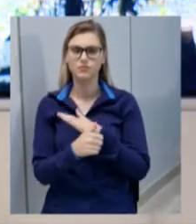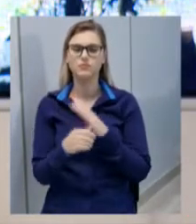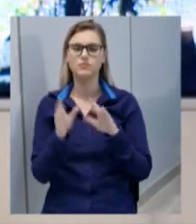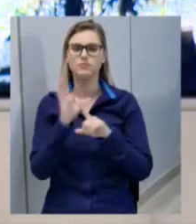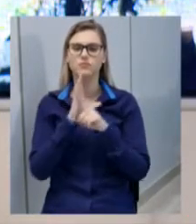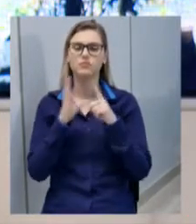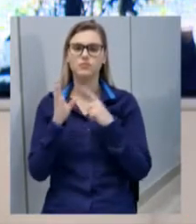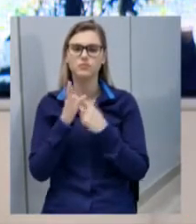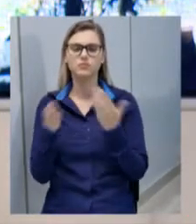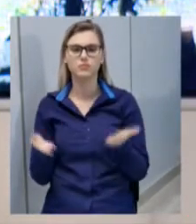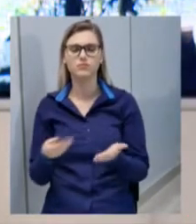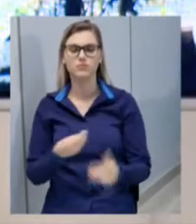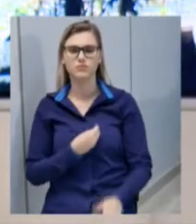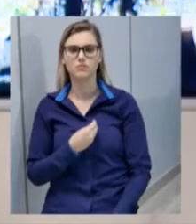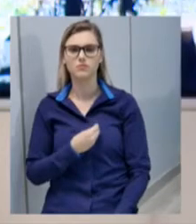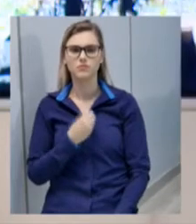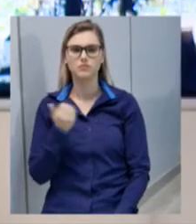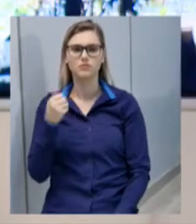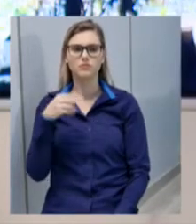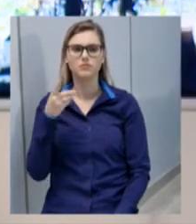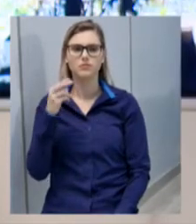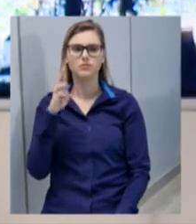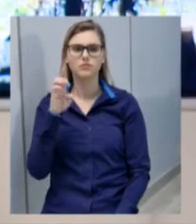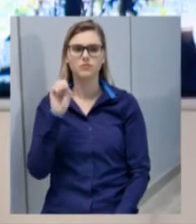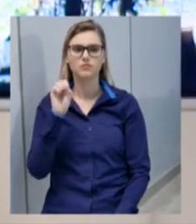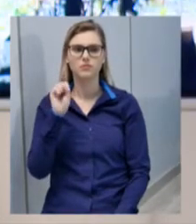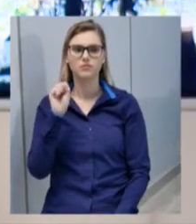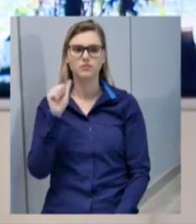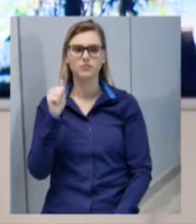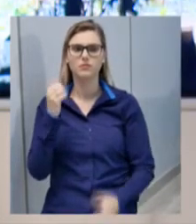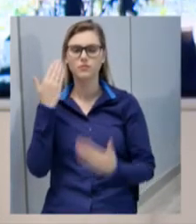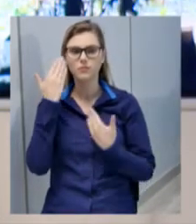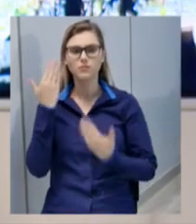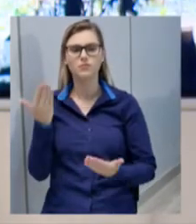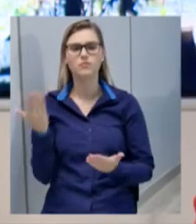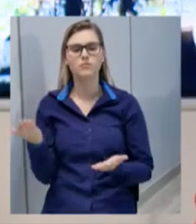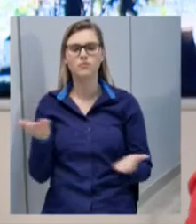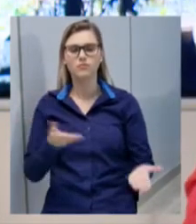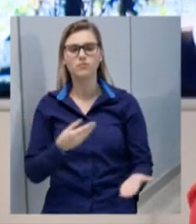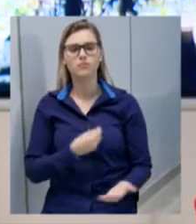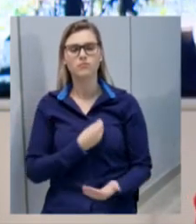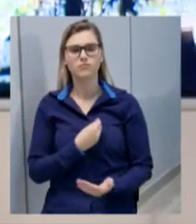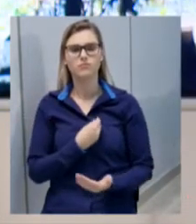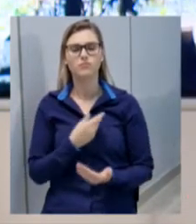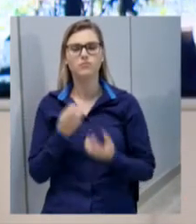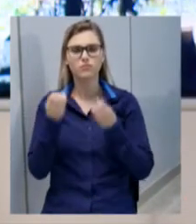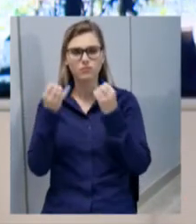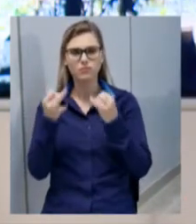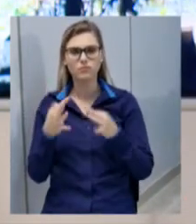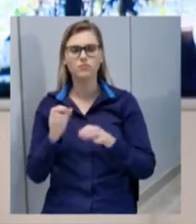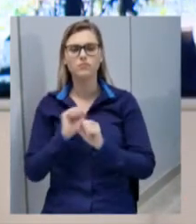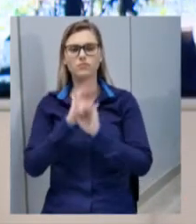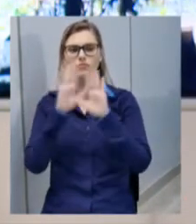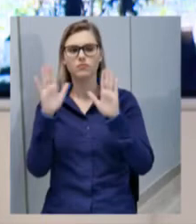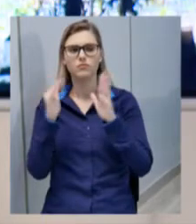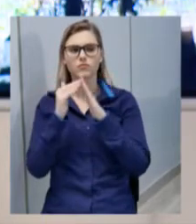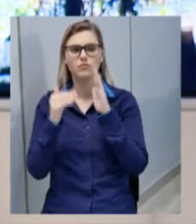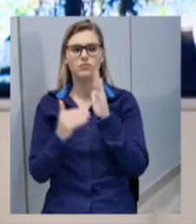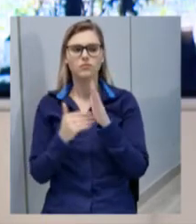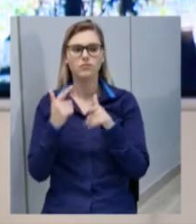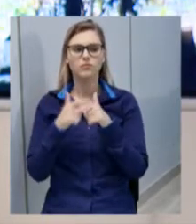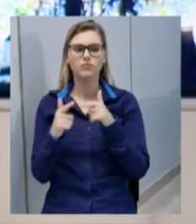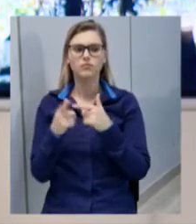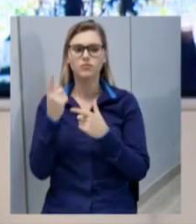comunidade aqui presente, Andressa, obrigado pela tua disponibilidade de nos trazer aqui, esclarecer, toda a situação